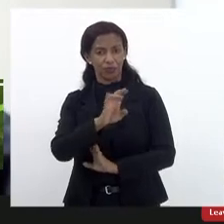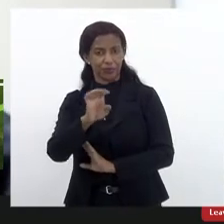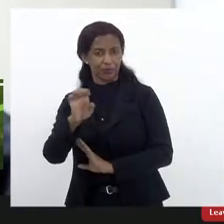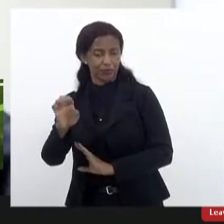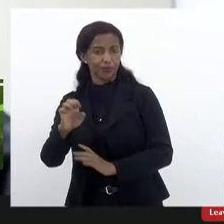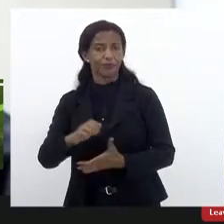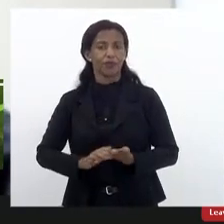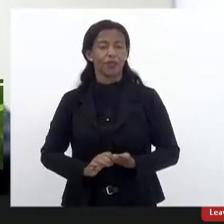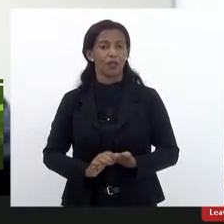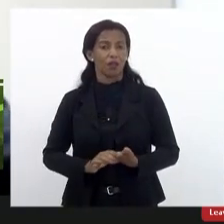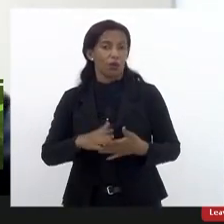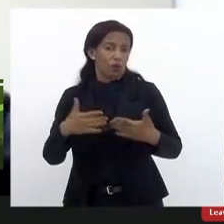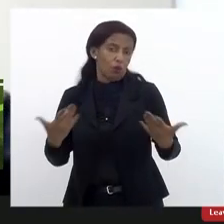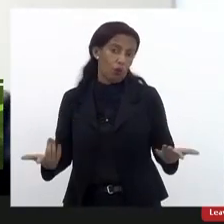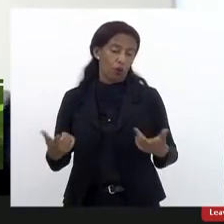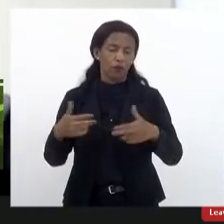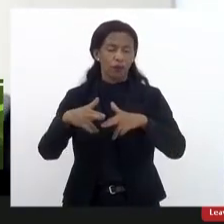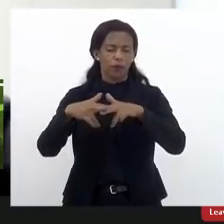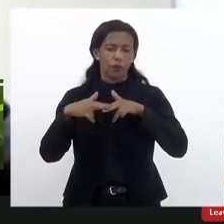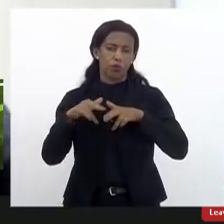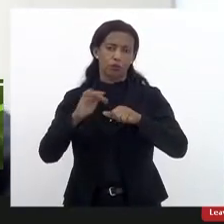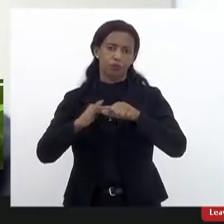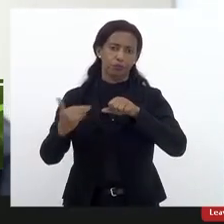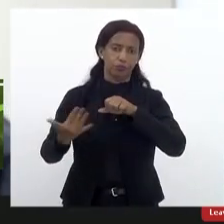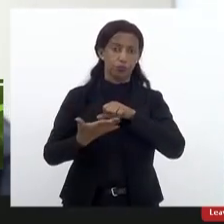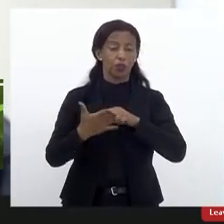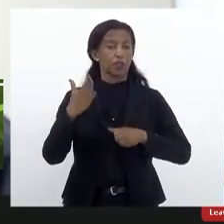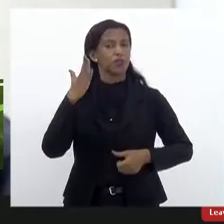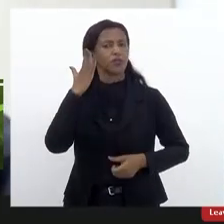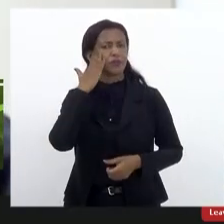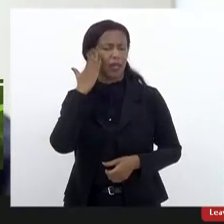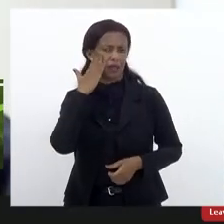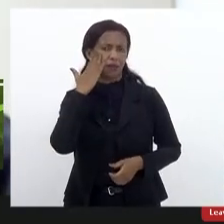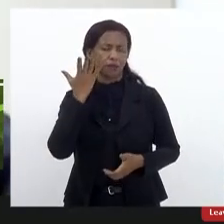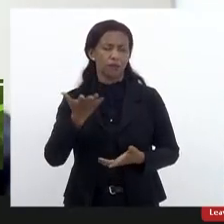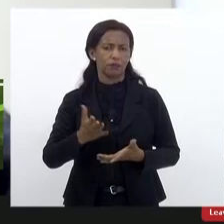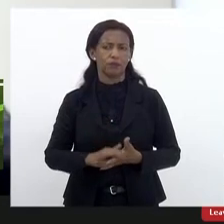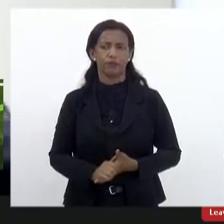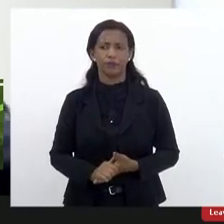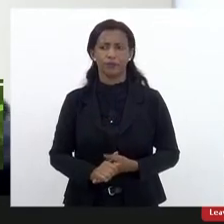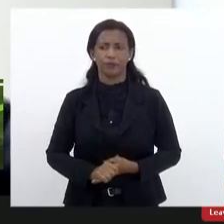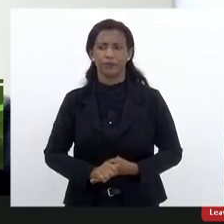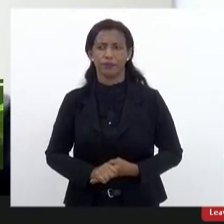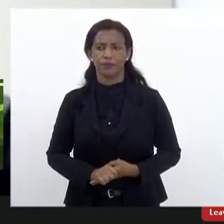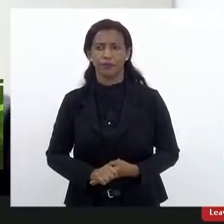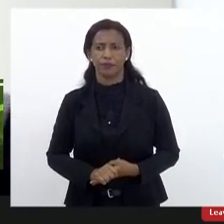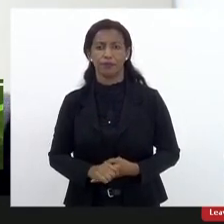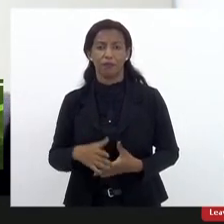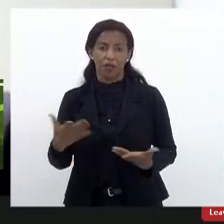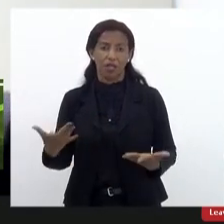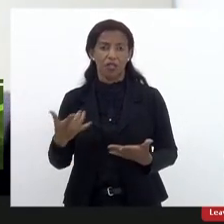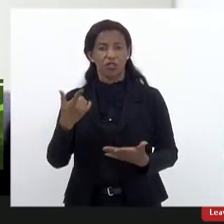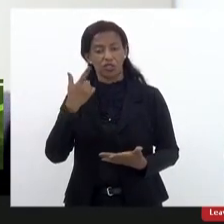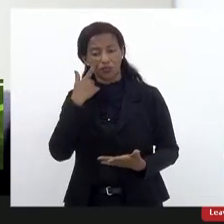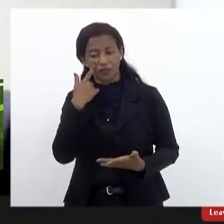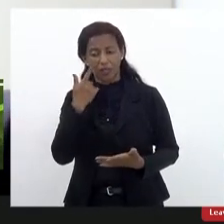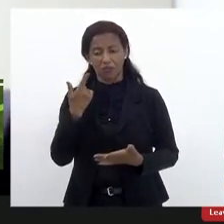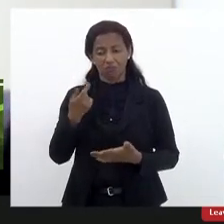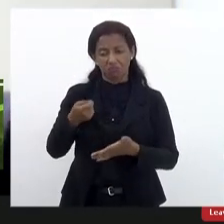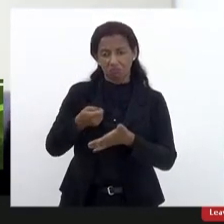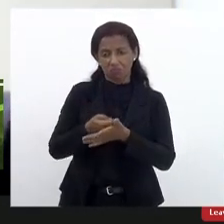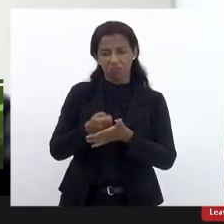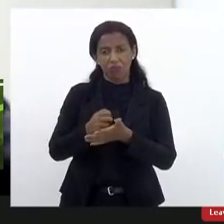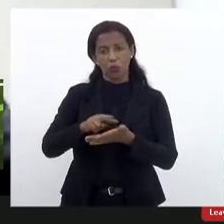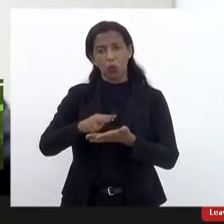Obviamente, tudo marcado pela pandemia e a gente vem tentando reverter esses